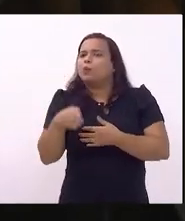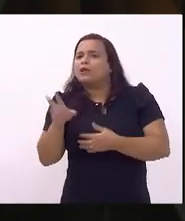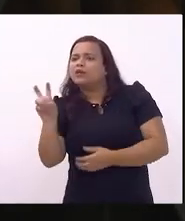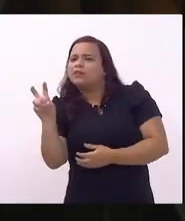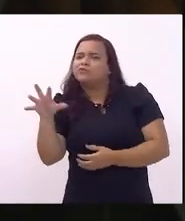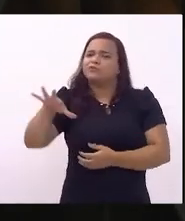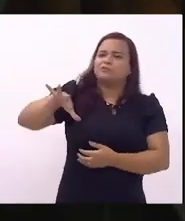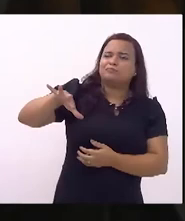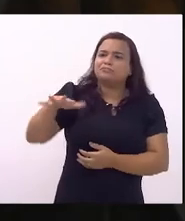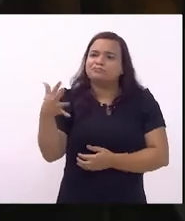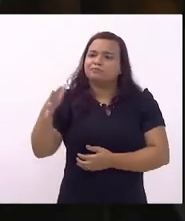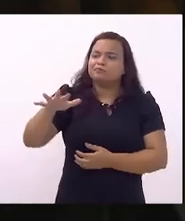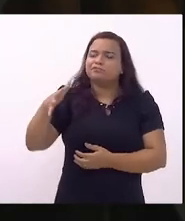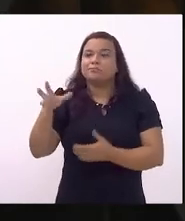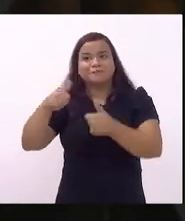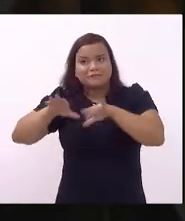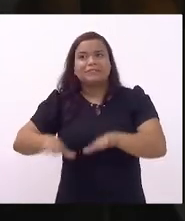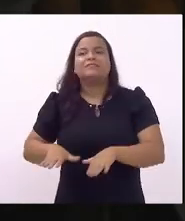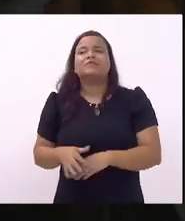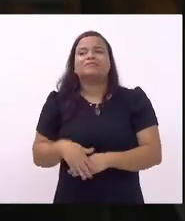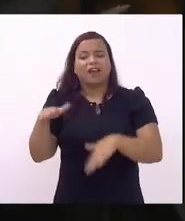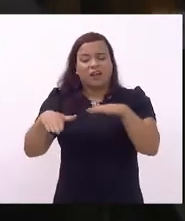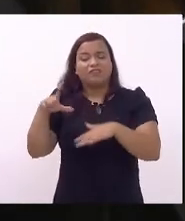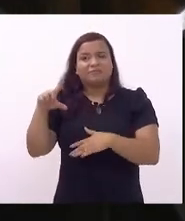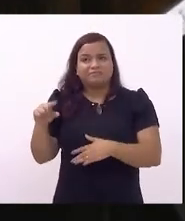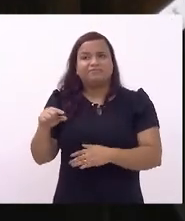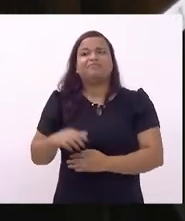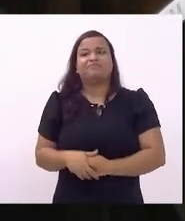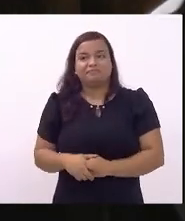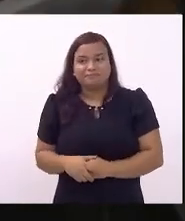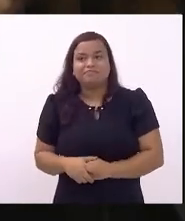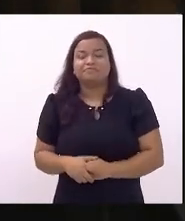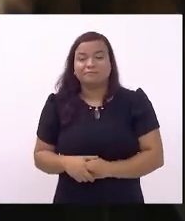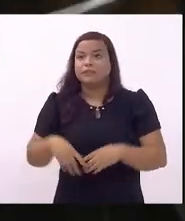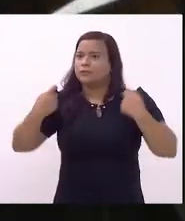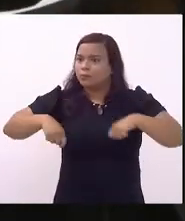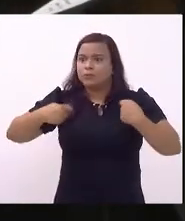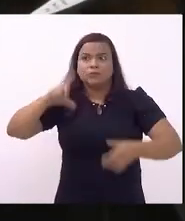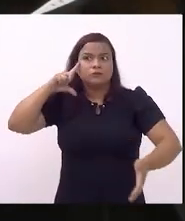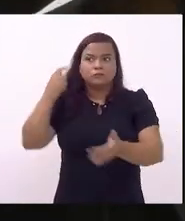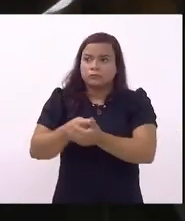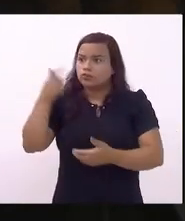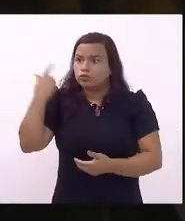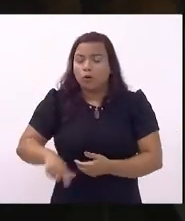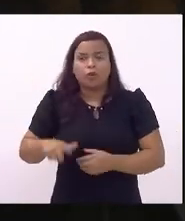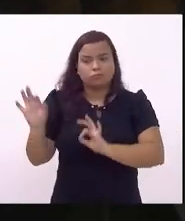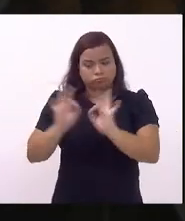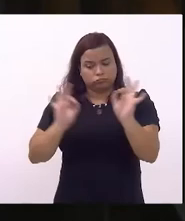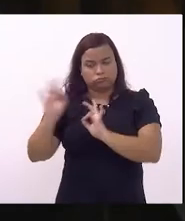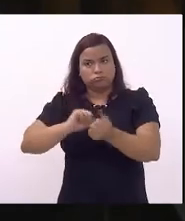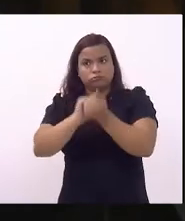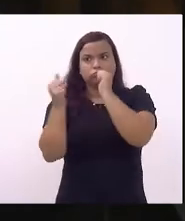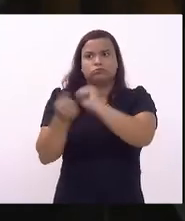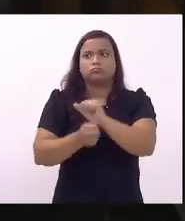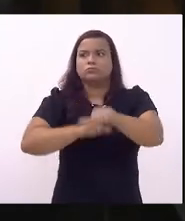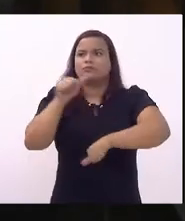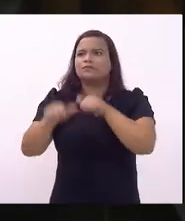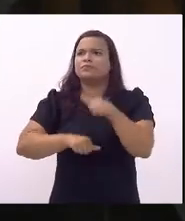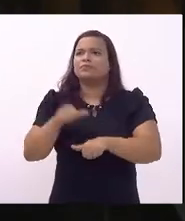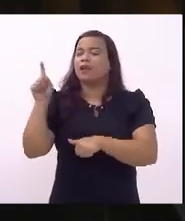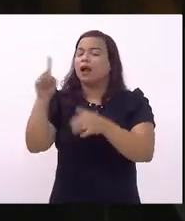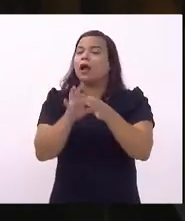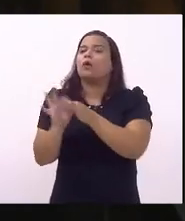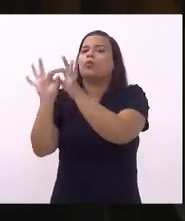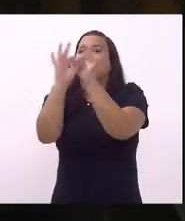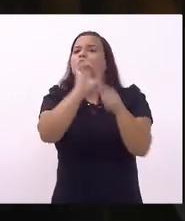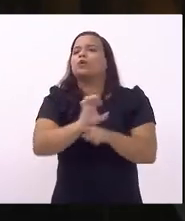lá deputado Carlos Macedo e olhe lá então é preciso redefinir o conceito a união tem que colaborar com